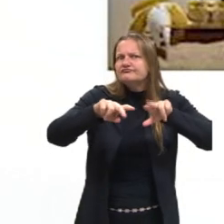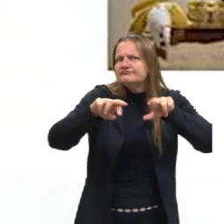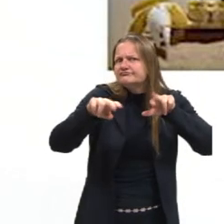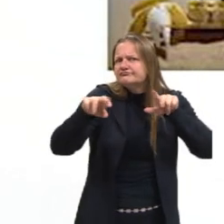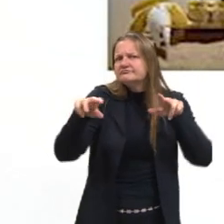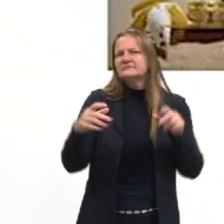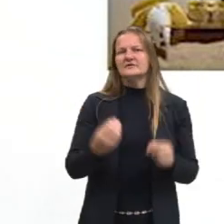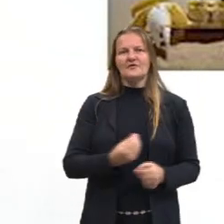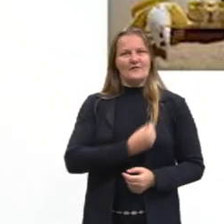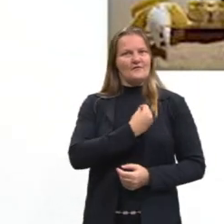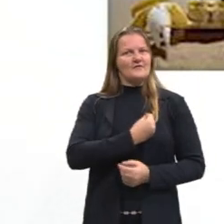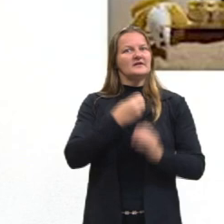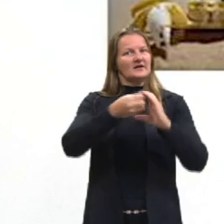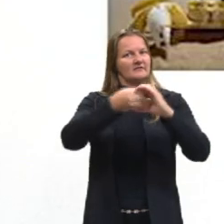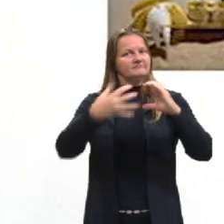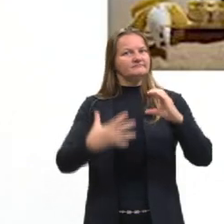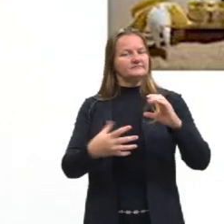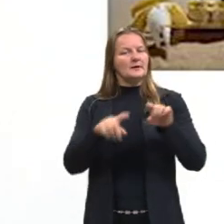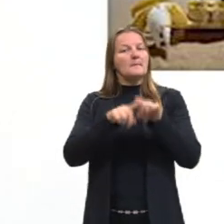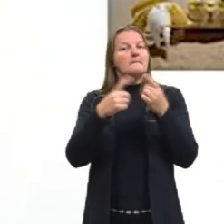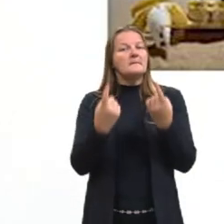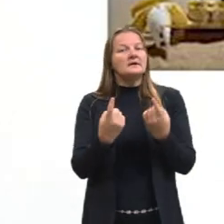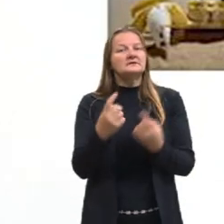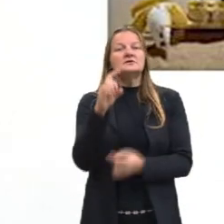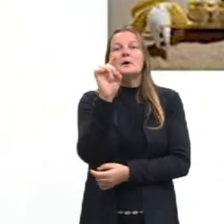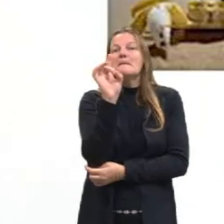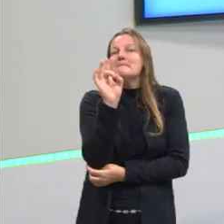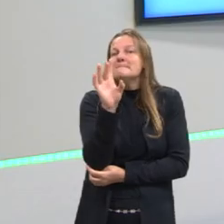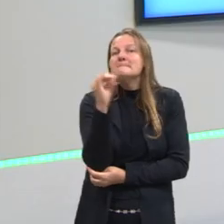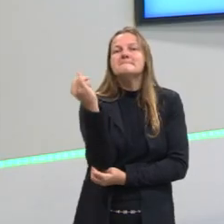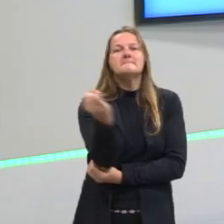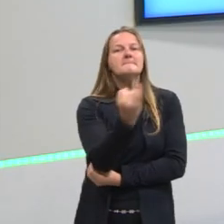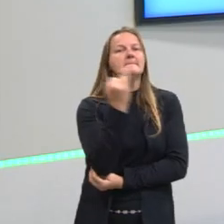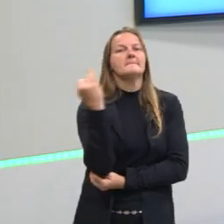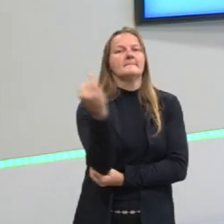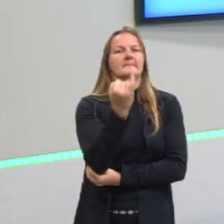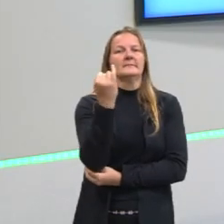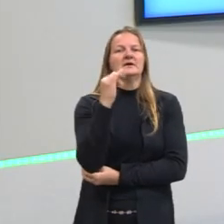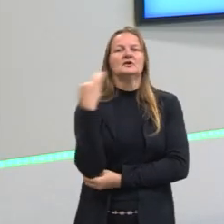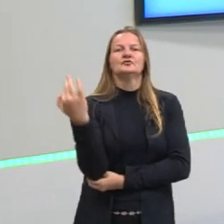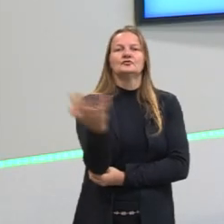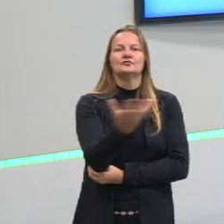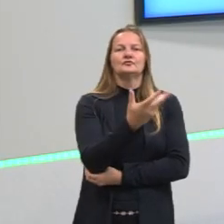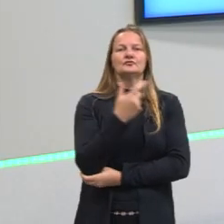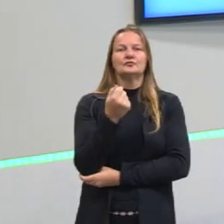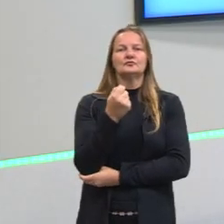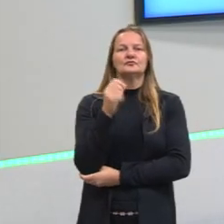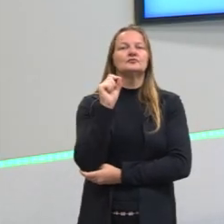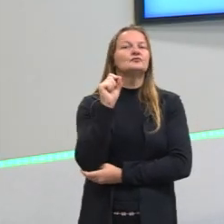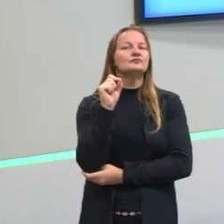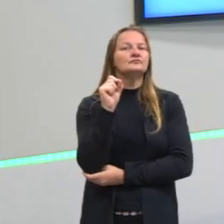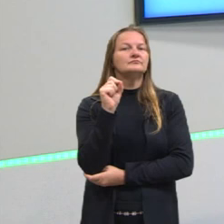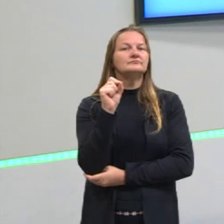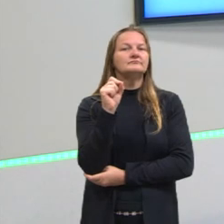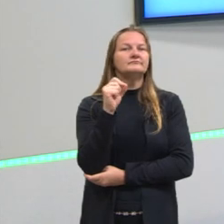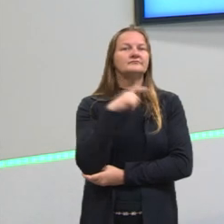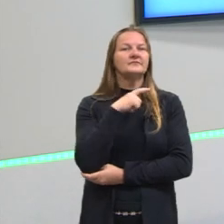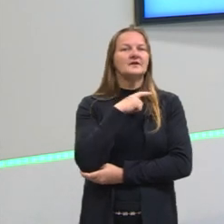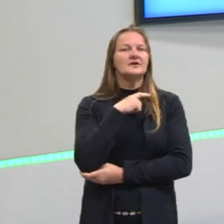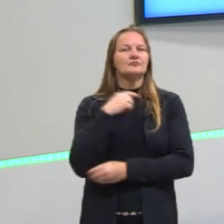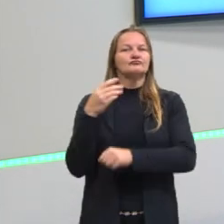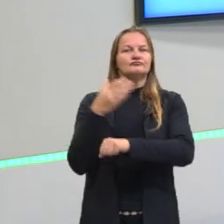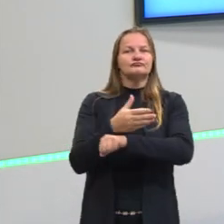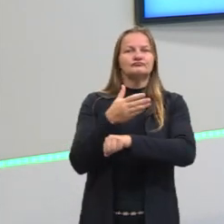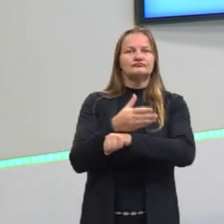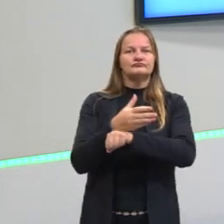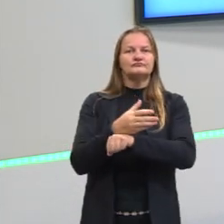diversos. Só que a característica principal de todos eles é que eles têm presença de